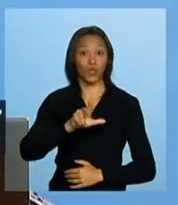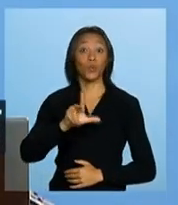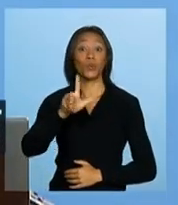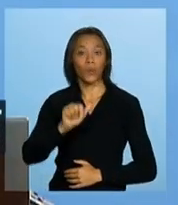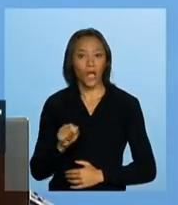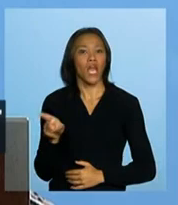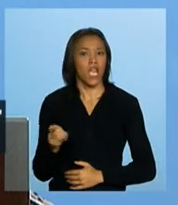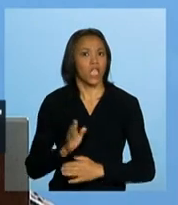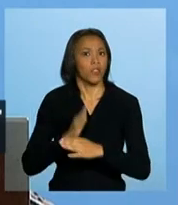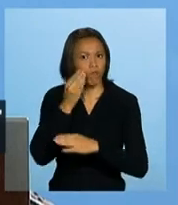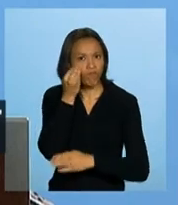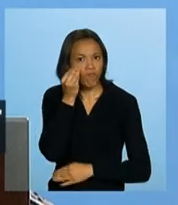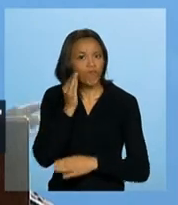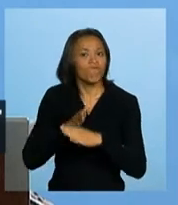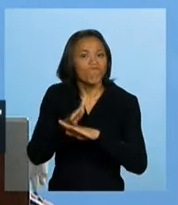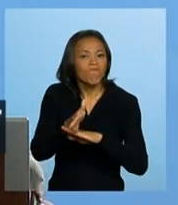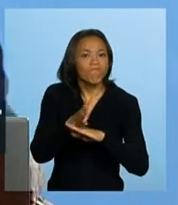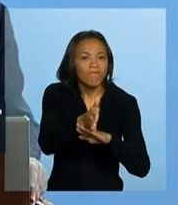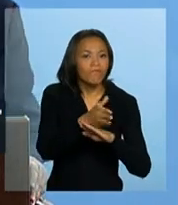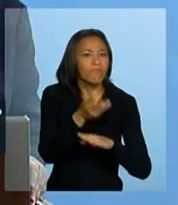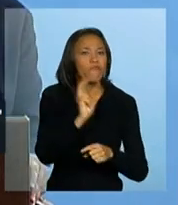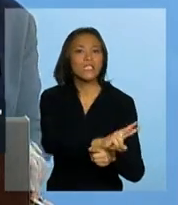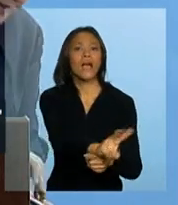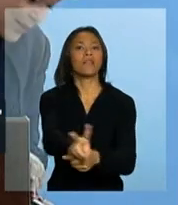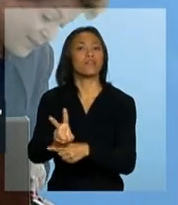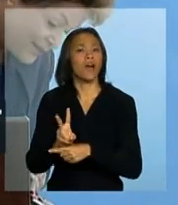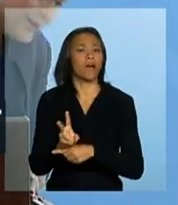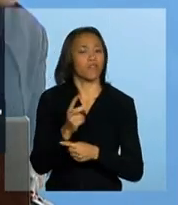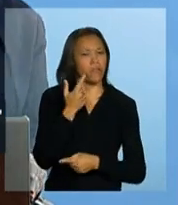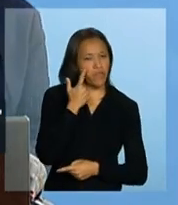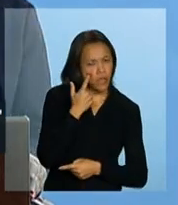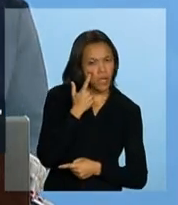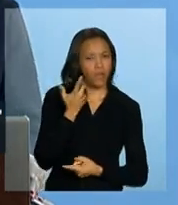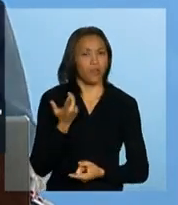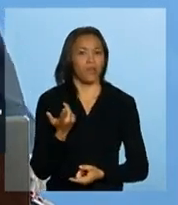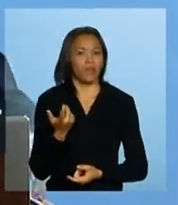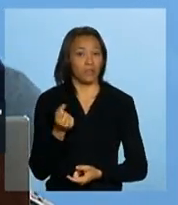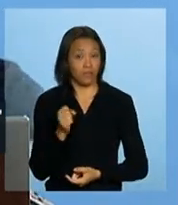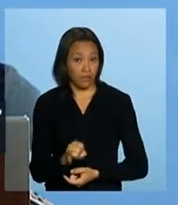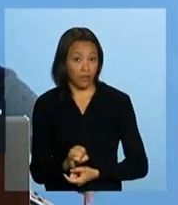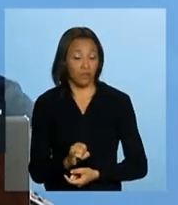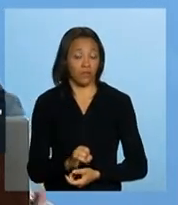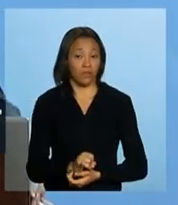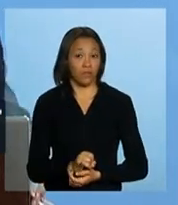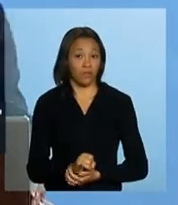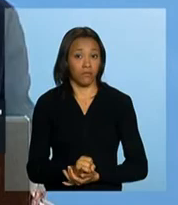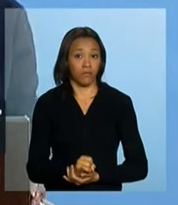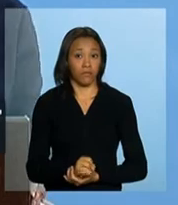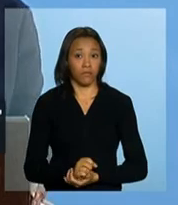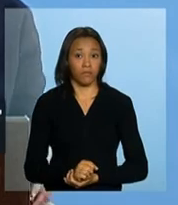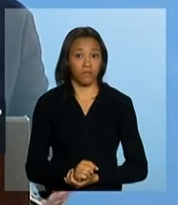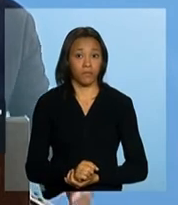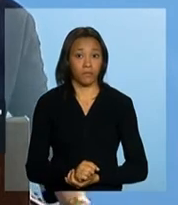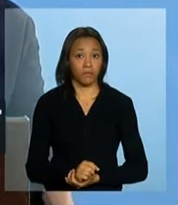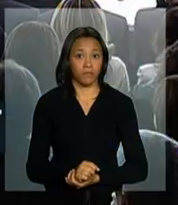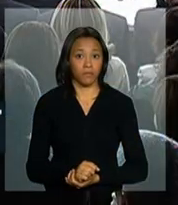fiscalizava a obra. Olhava se estava o